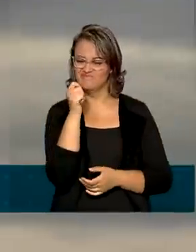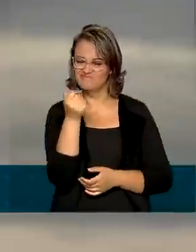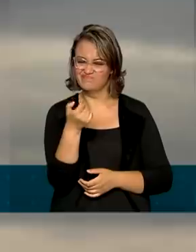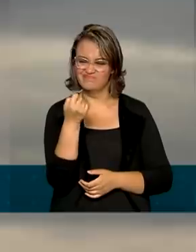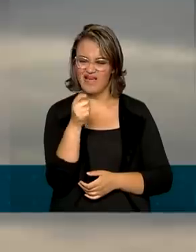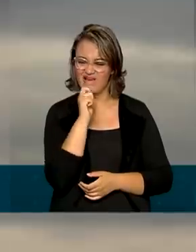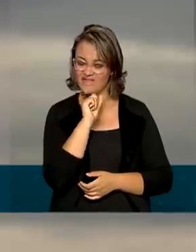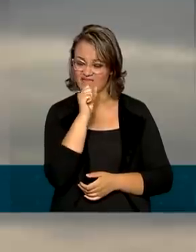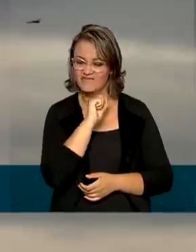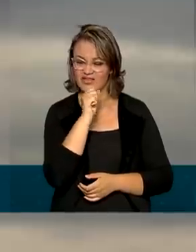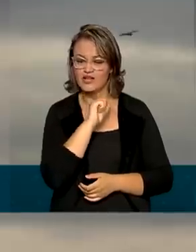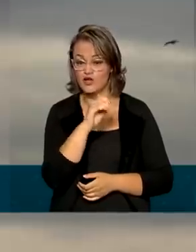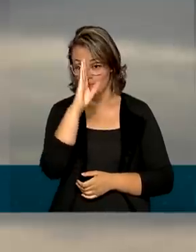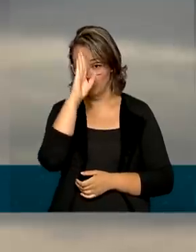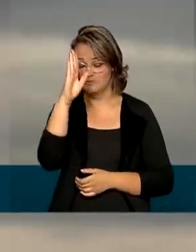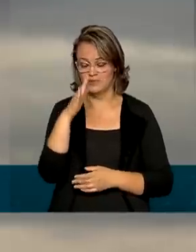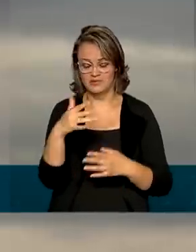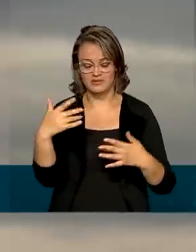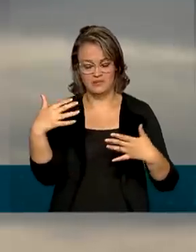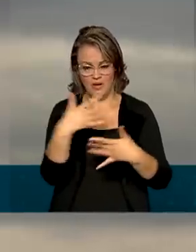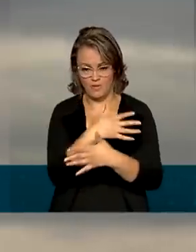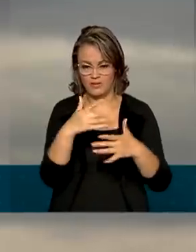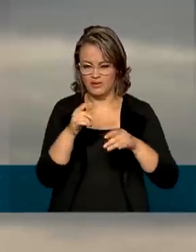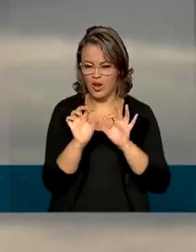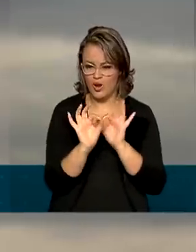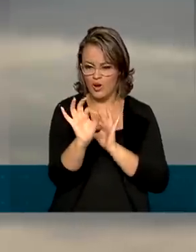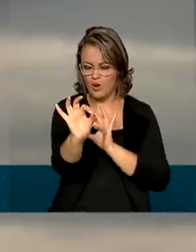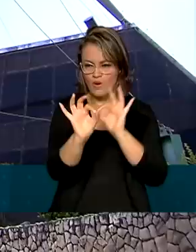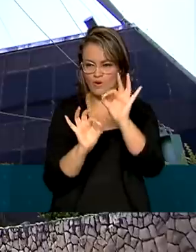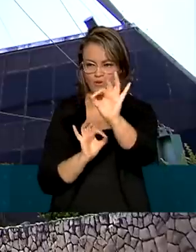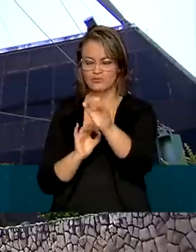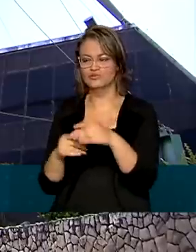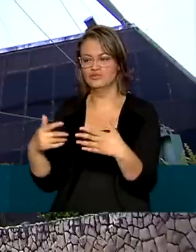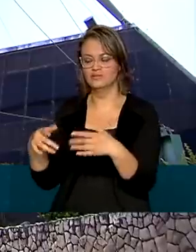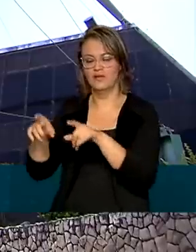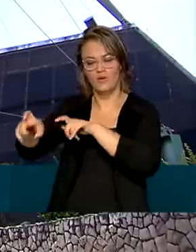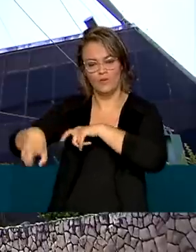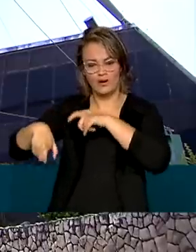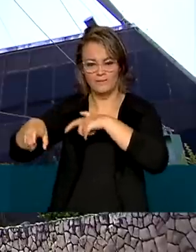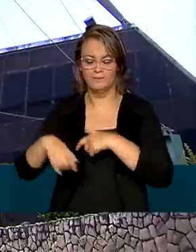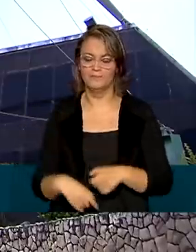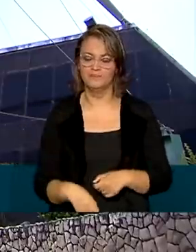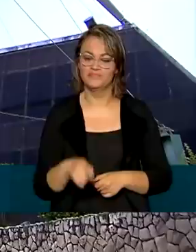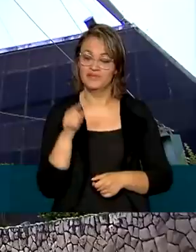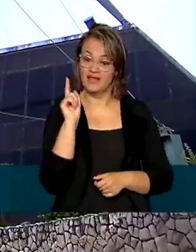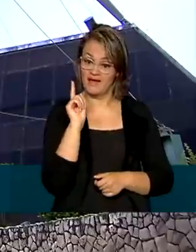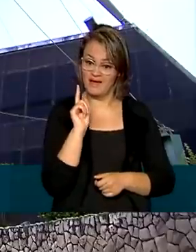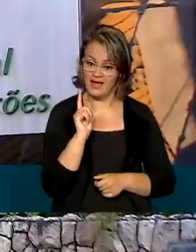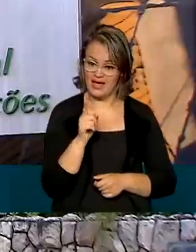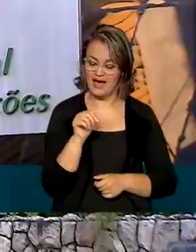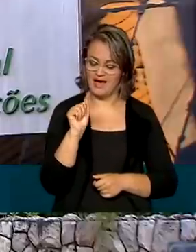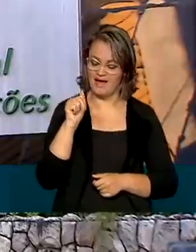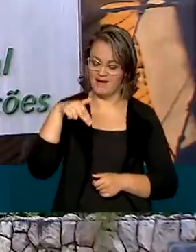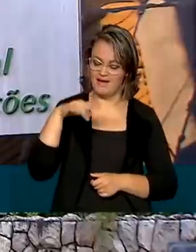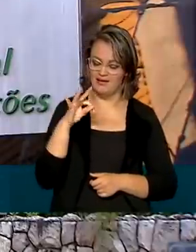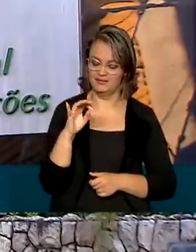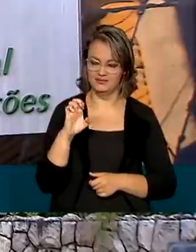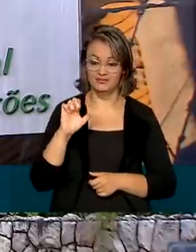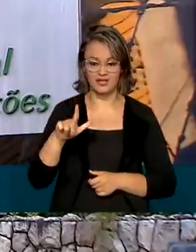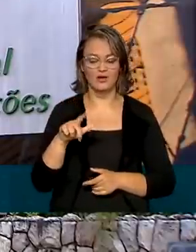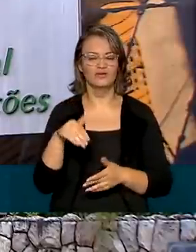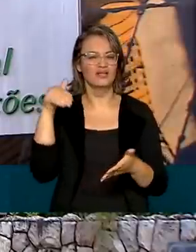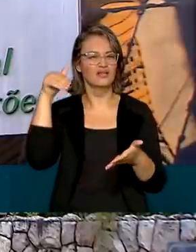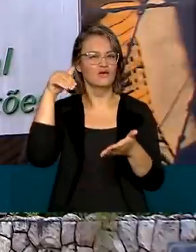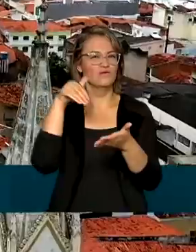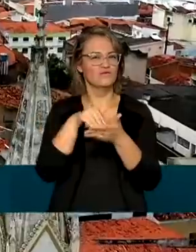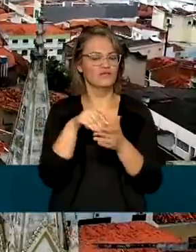com prioridade para áreas urbanas, isoladas e aglomerados rurais. A Agência Nacional de Telecomunicações, Anatel, tem até o final